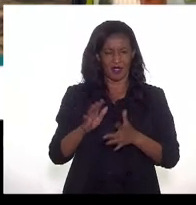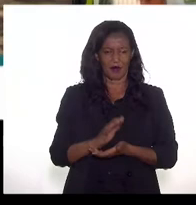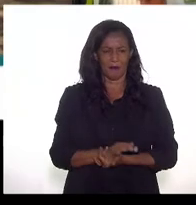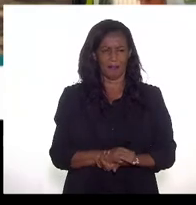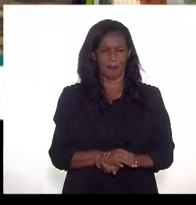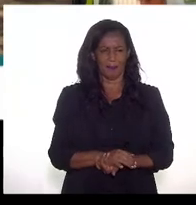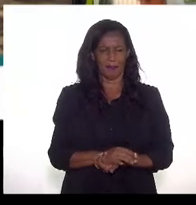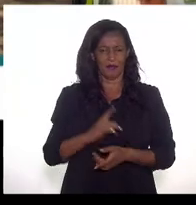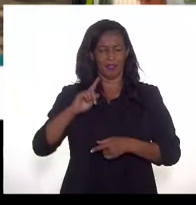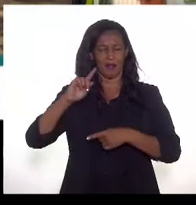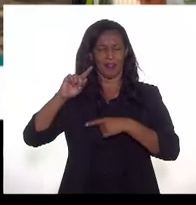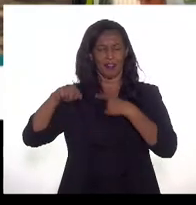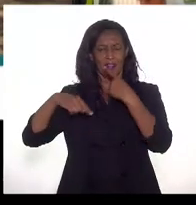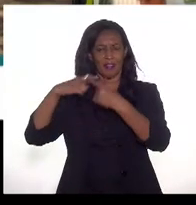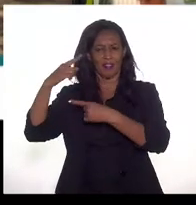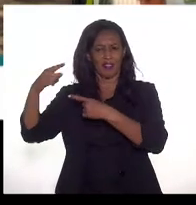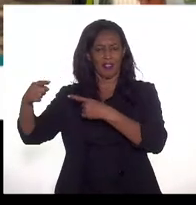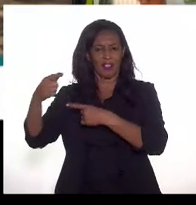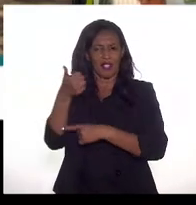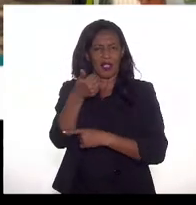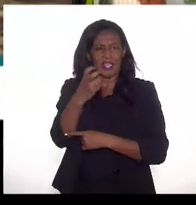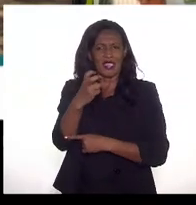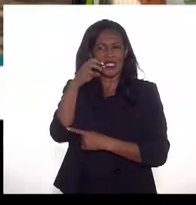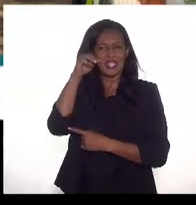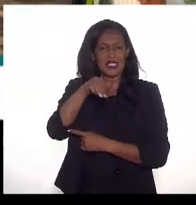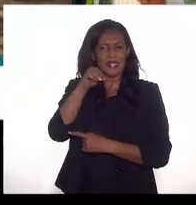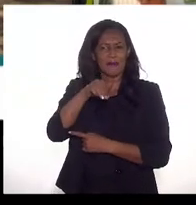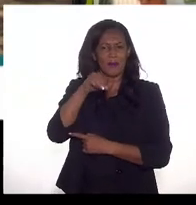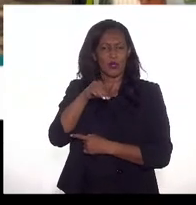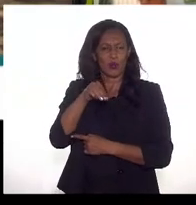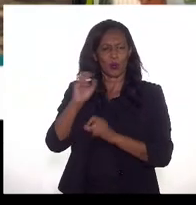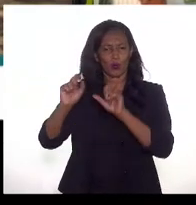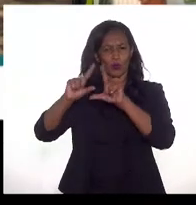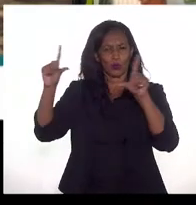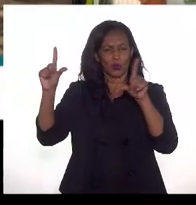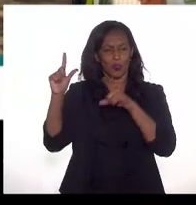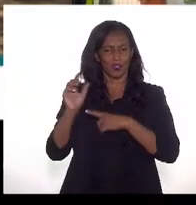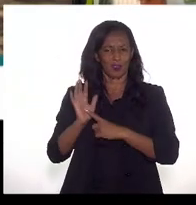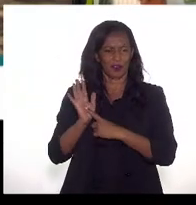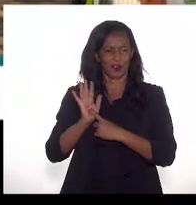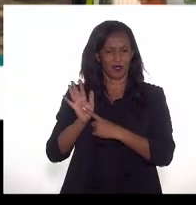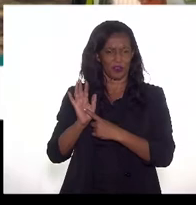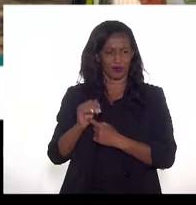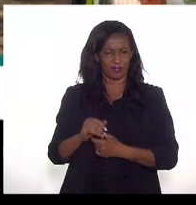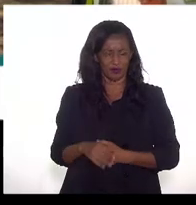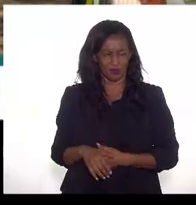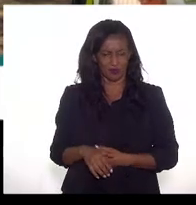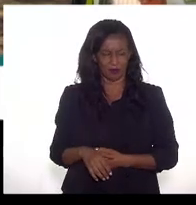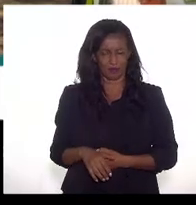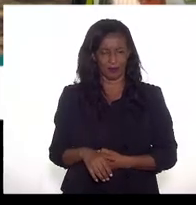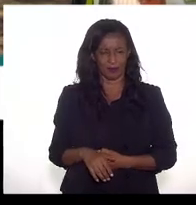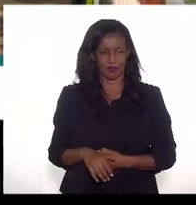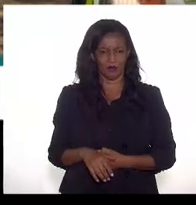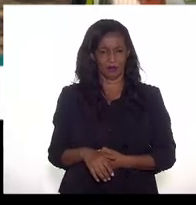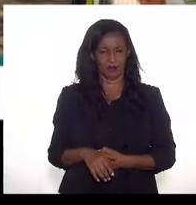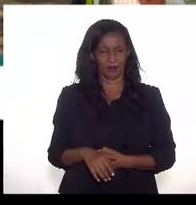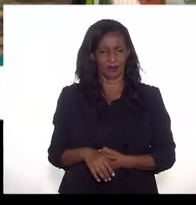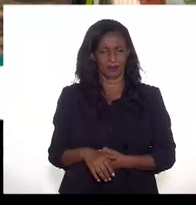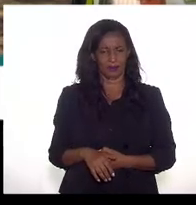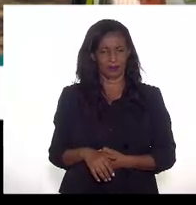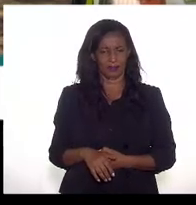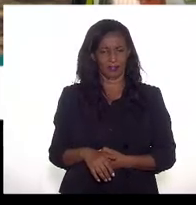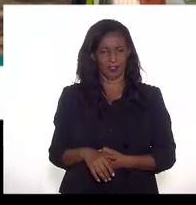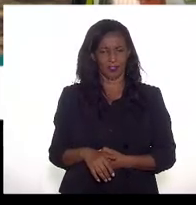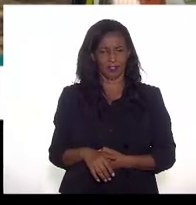na outra, teve 15 minutos só de apresentação, passando... vamos direto. Ok, sem problema.